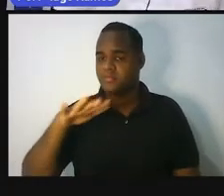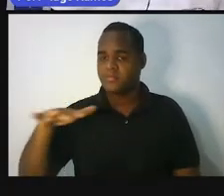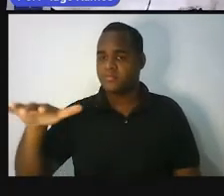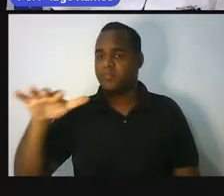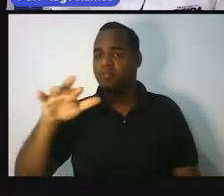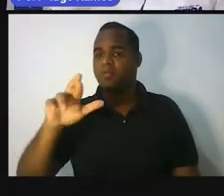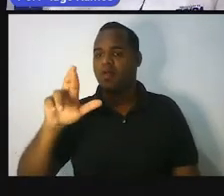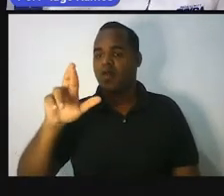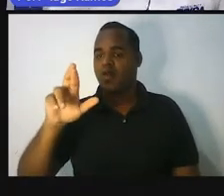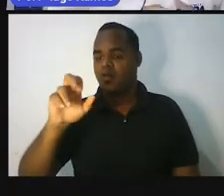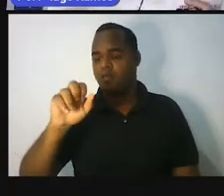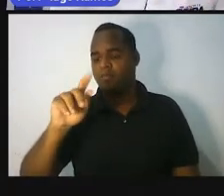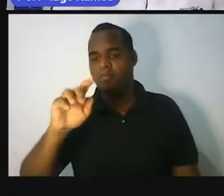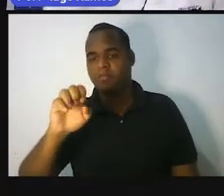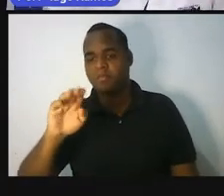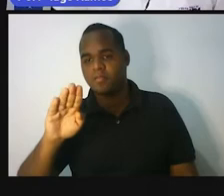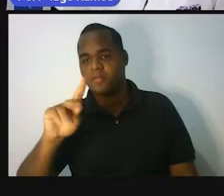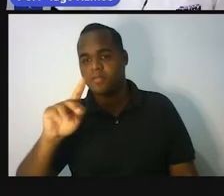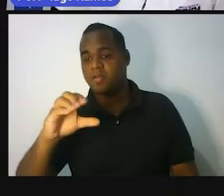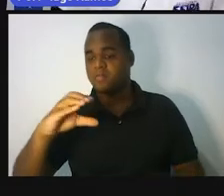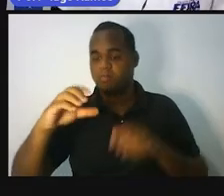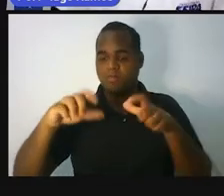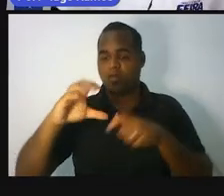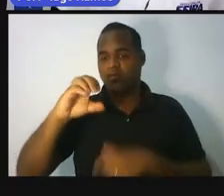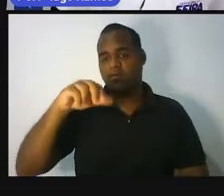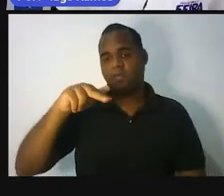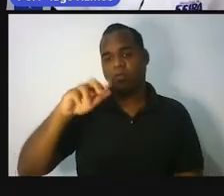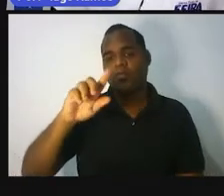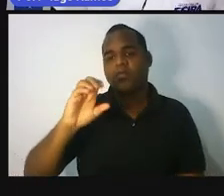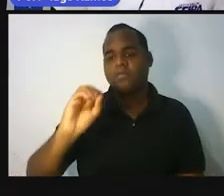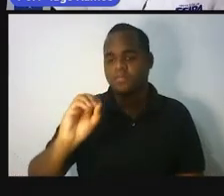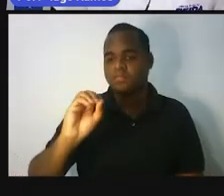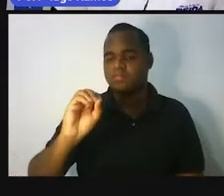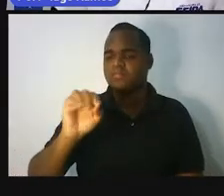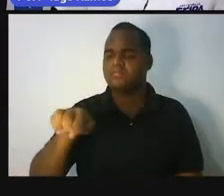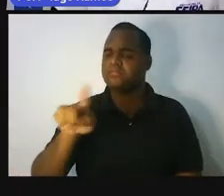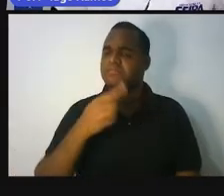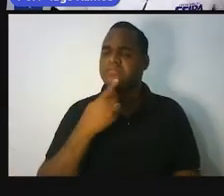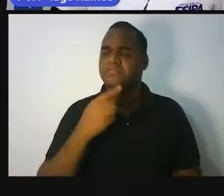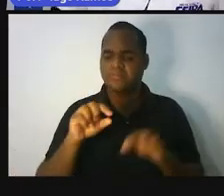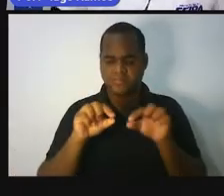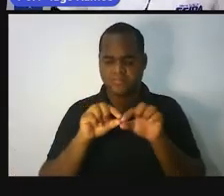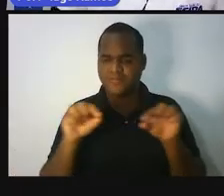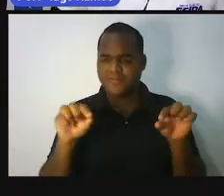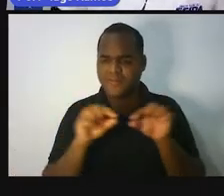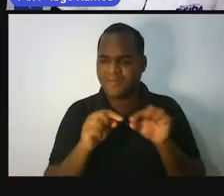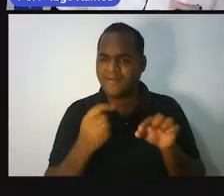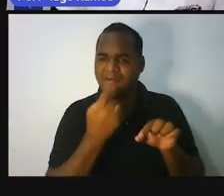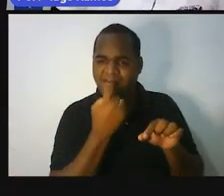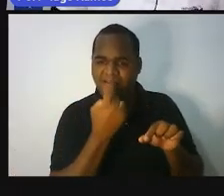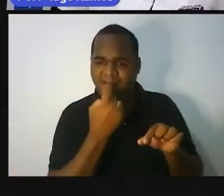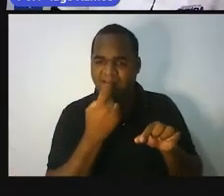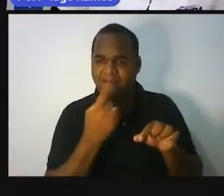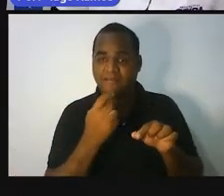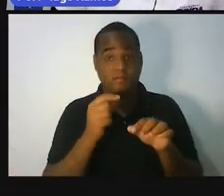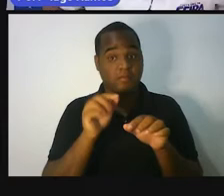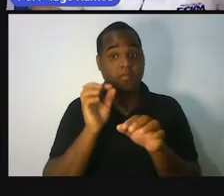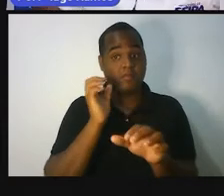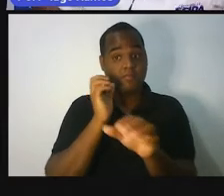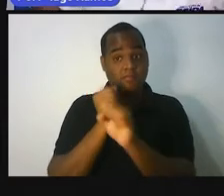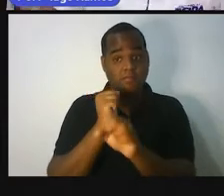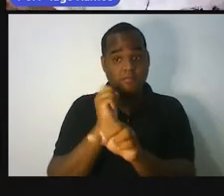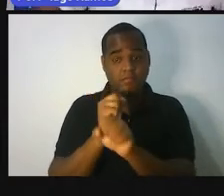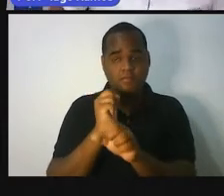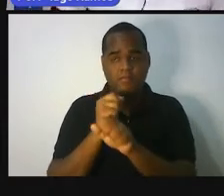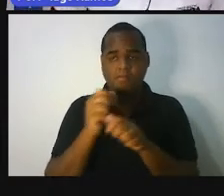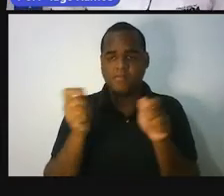Democrática do Congo. E para que servia esse osso? Ele era um instrumento de cálculo. O que a